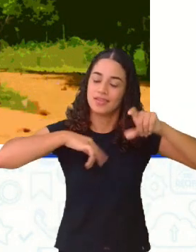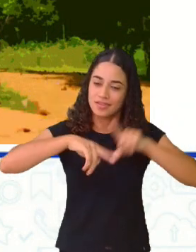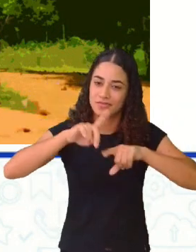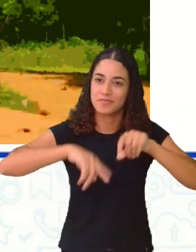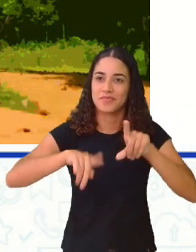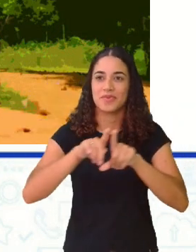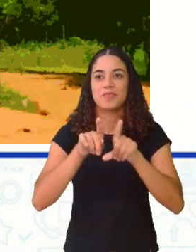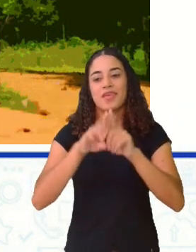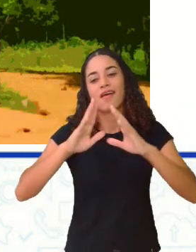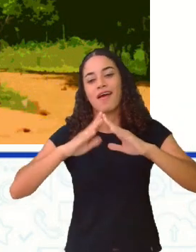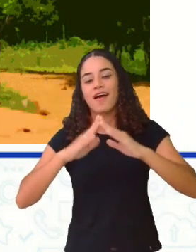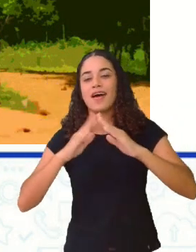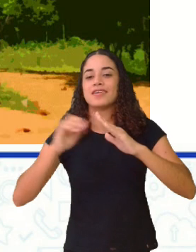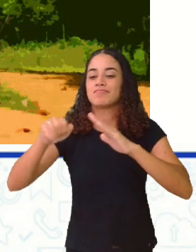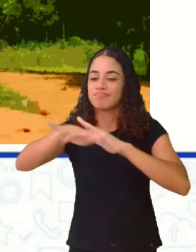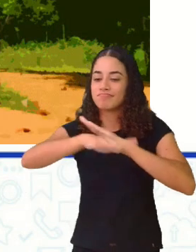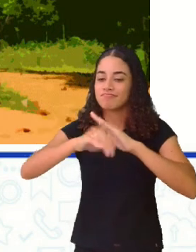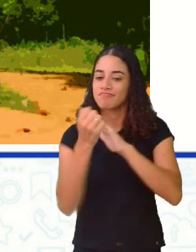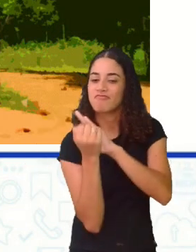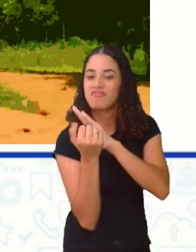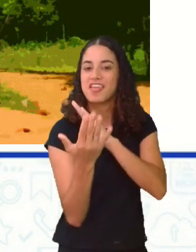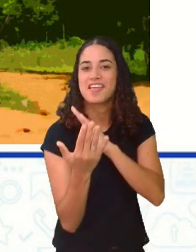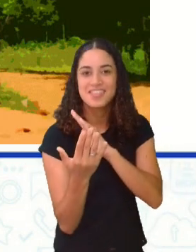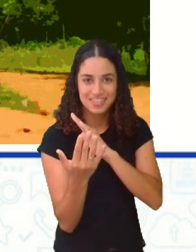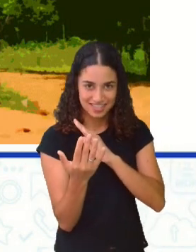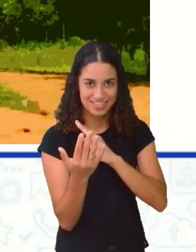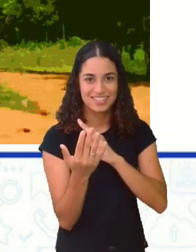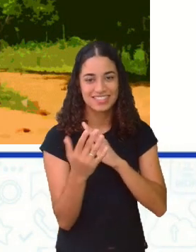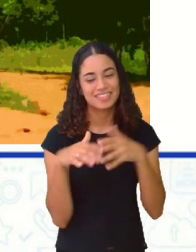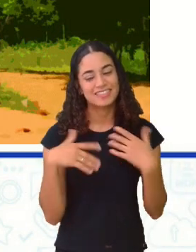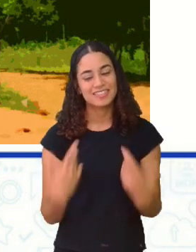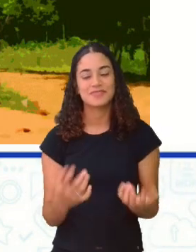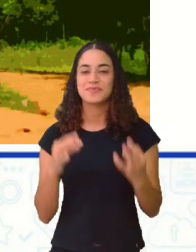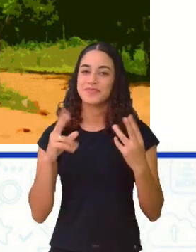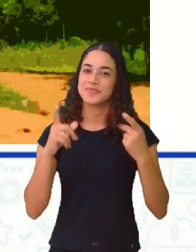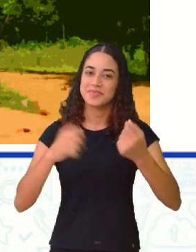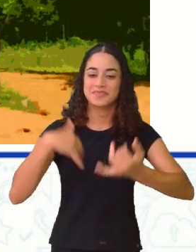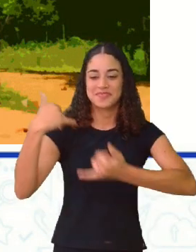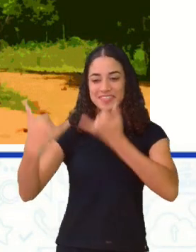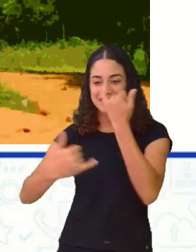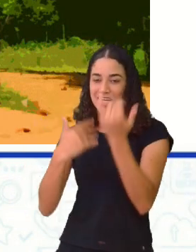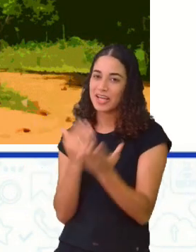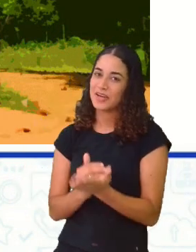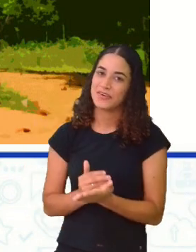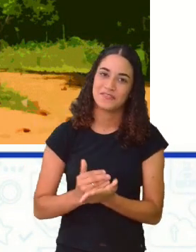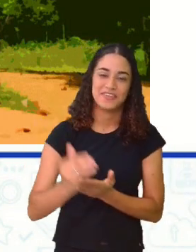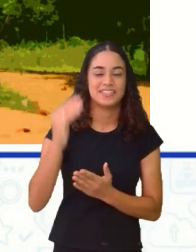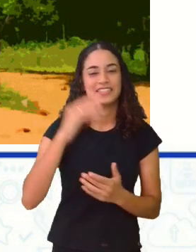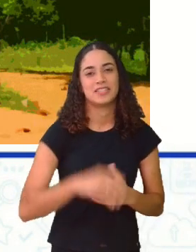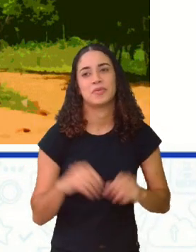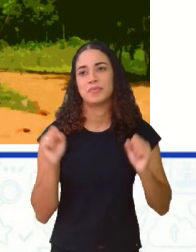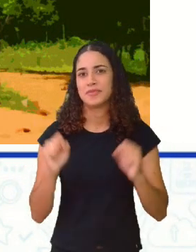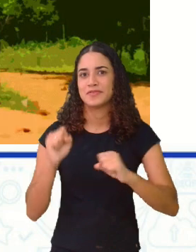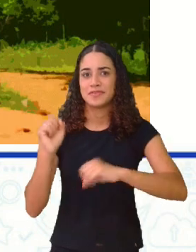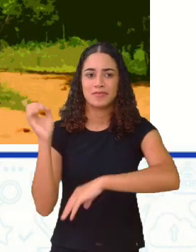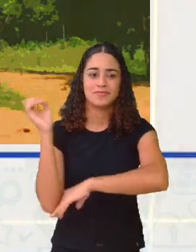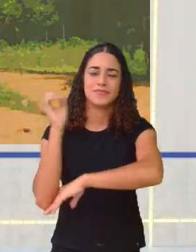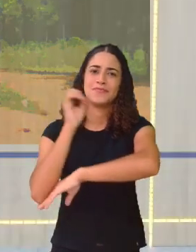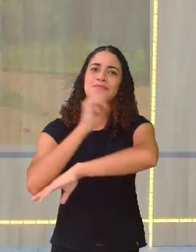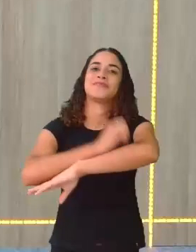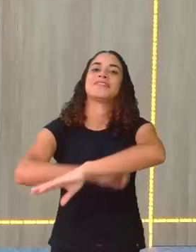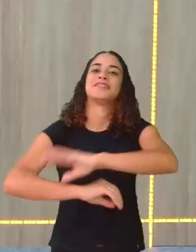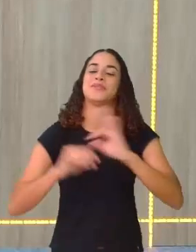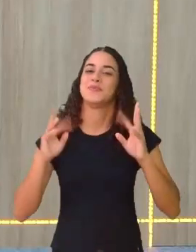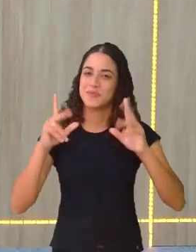da casa, da pessoa que recebe. E aí, começa toda a brincadeira ali na frente e pode durar a noite inteira. O